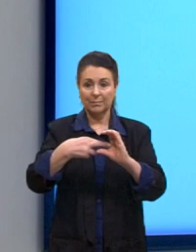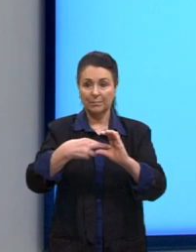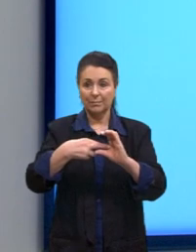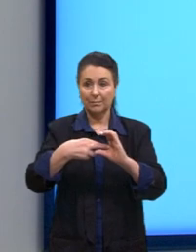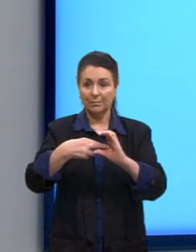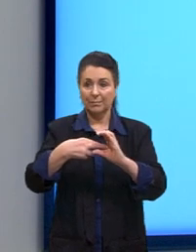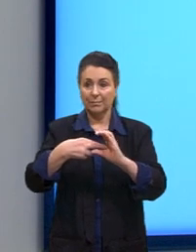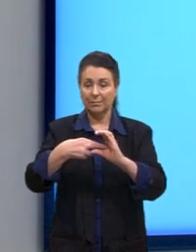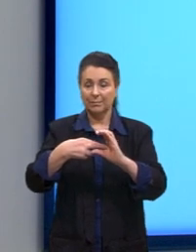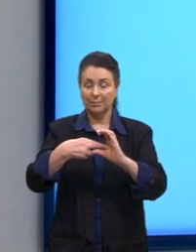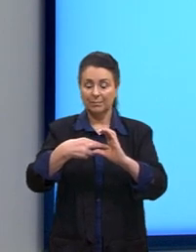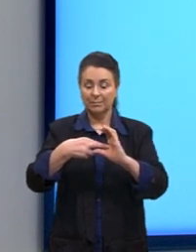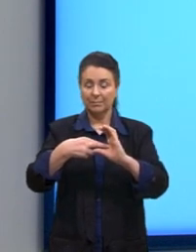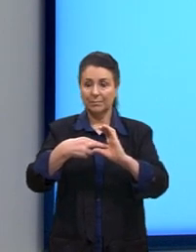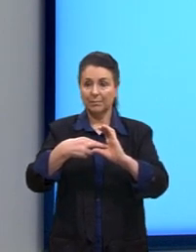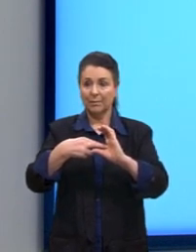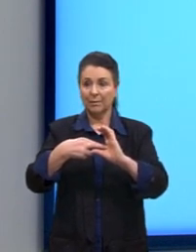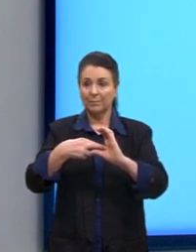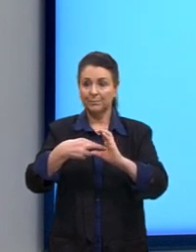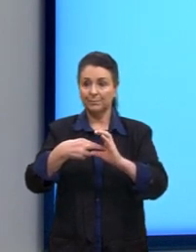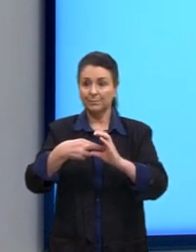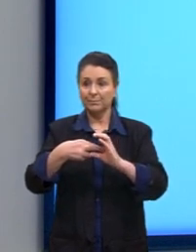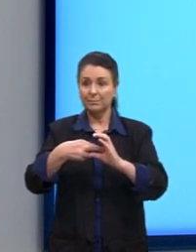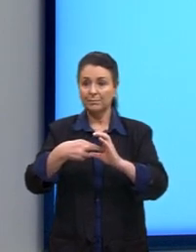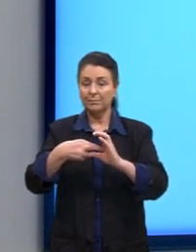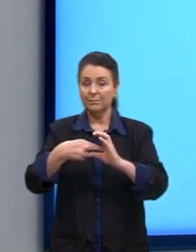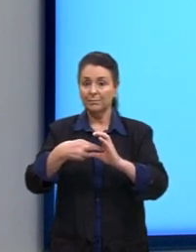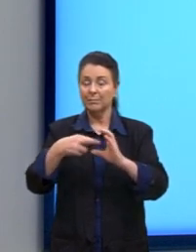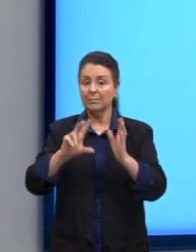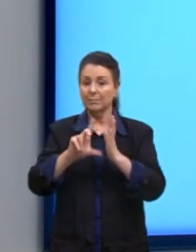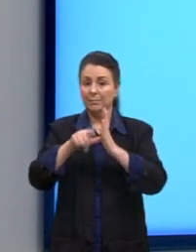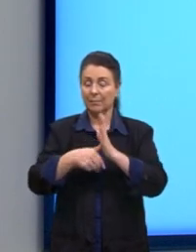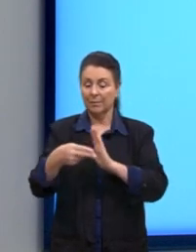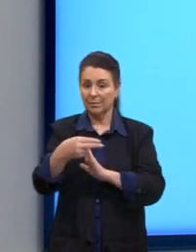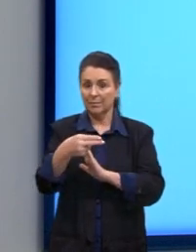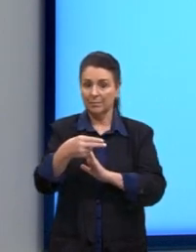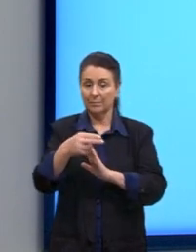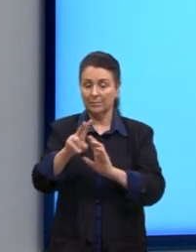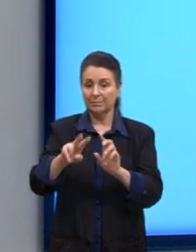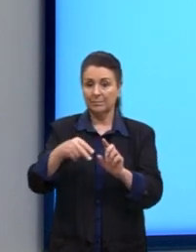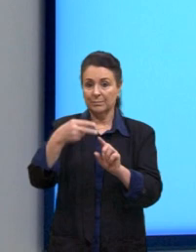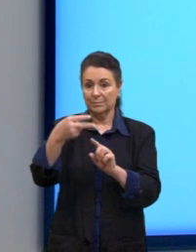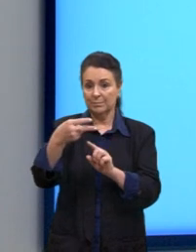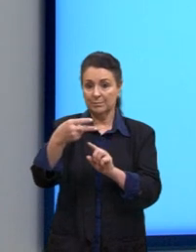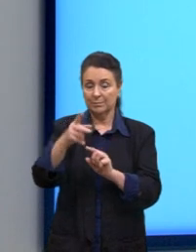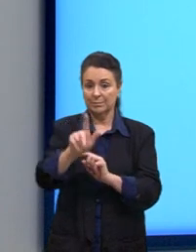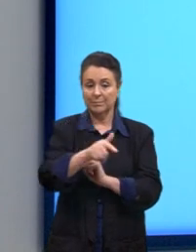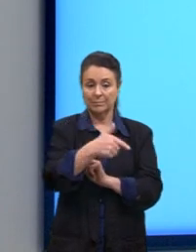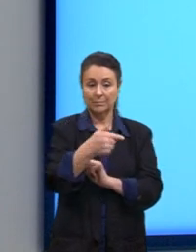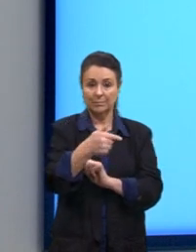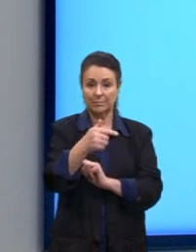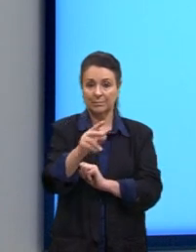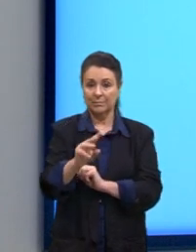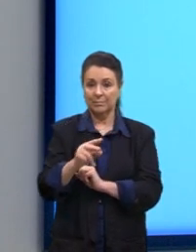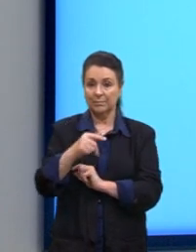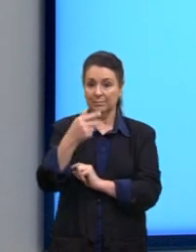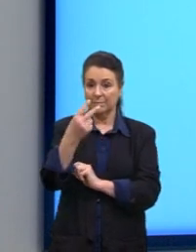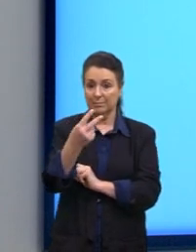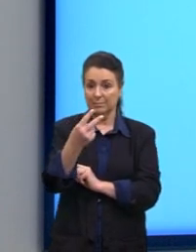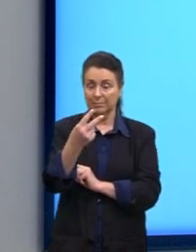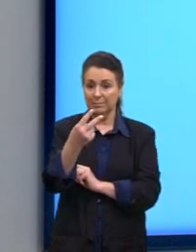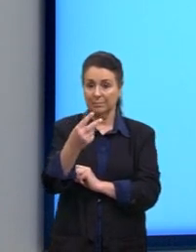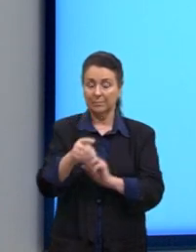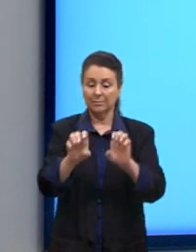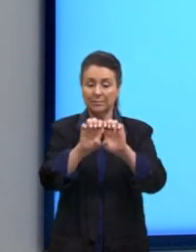raio é o que está lá, depois da igualdade. O raio ao quadrado é igual a 7 ao quadrado. Porque aqui, na